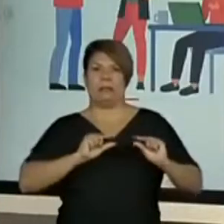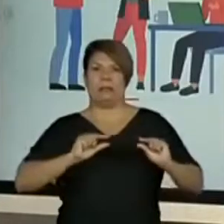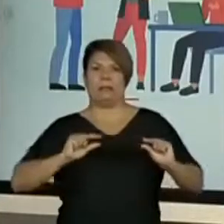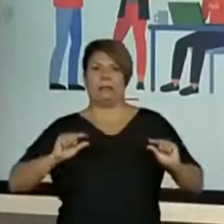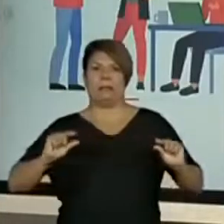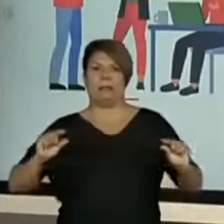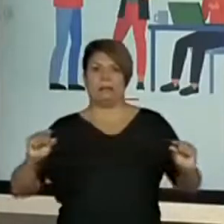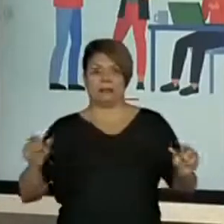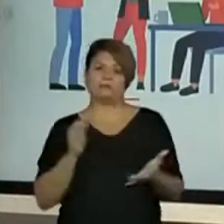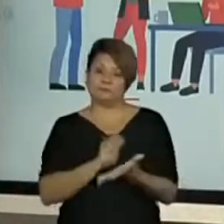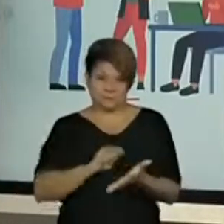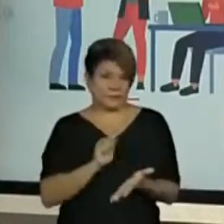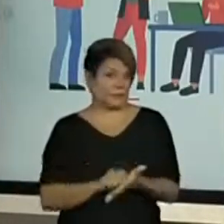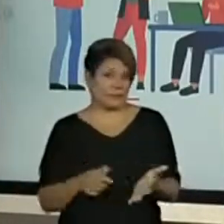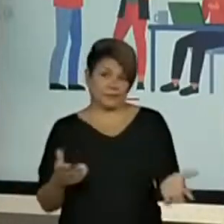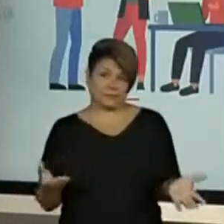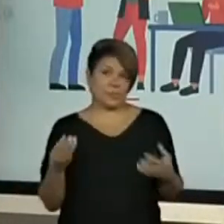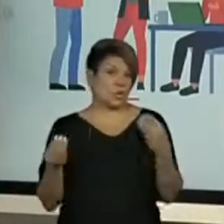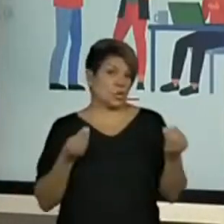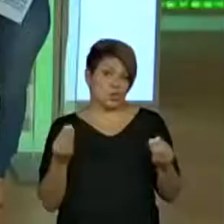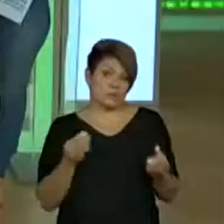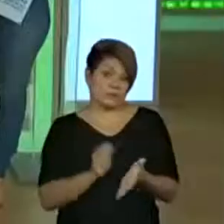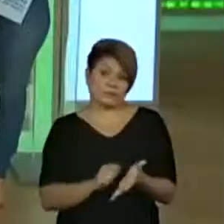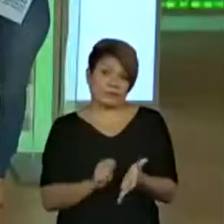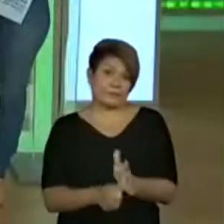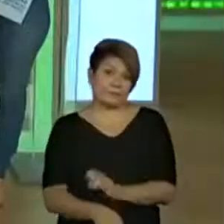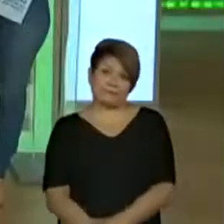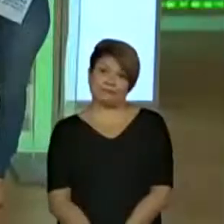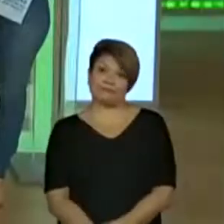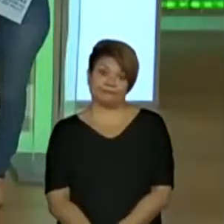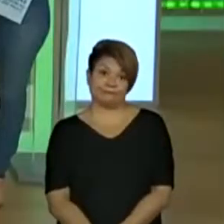E aí, como que a gente vai fazer para escrever professor coordenador?